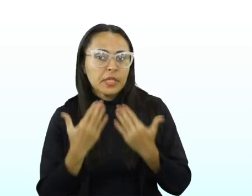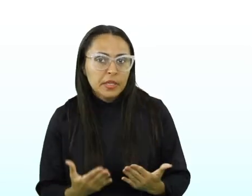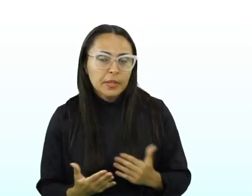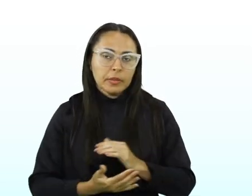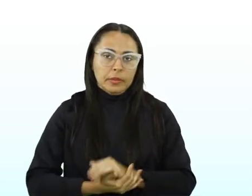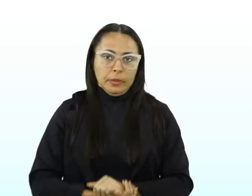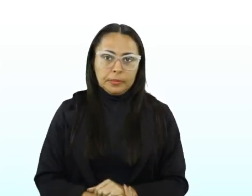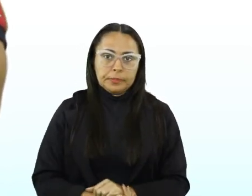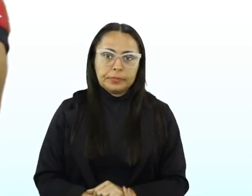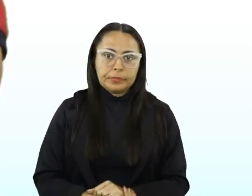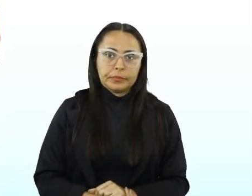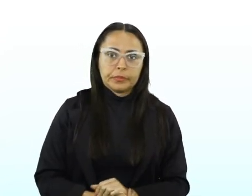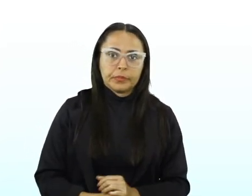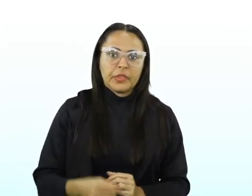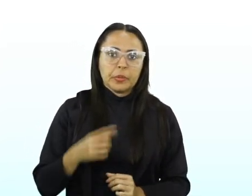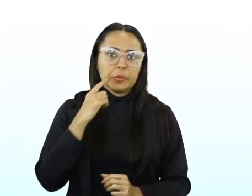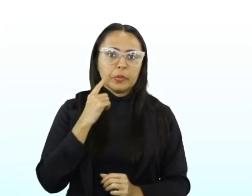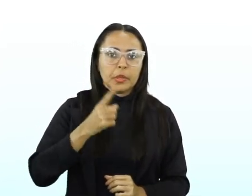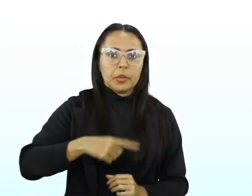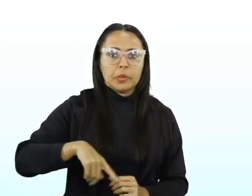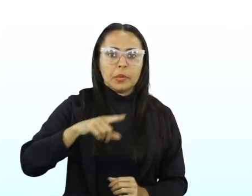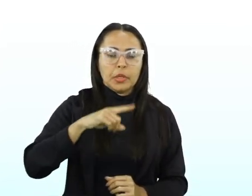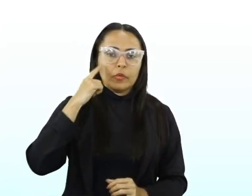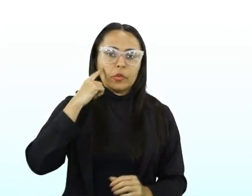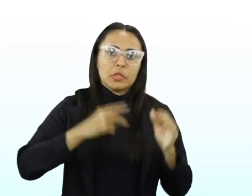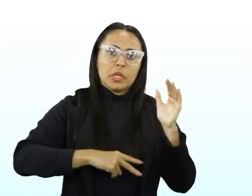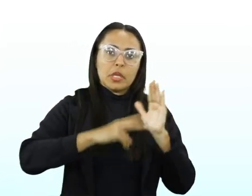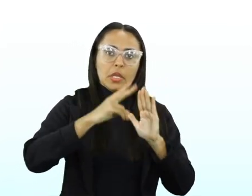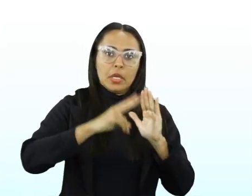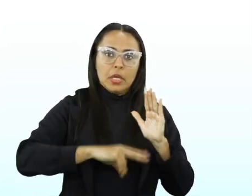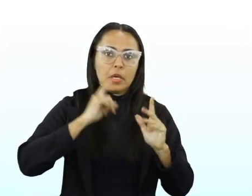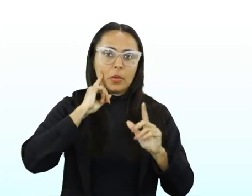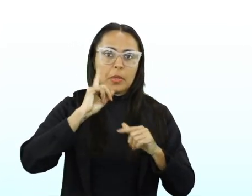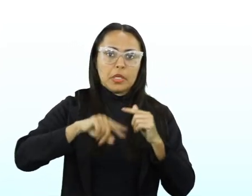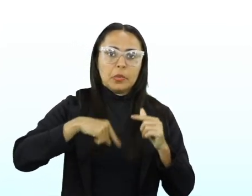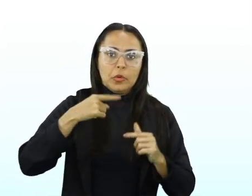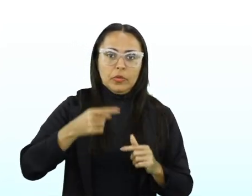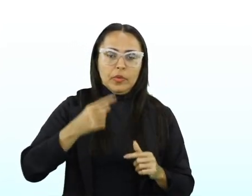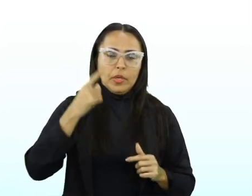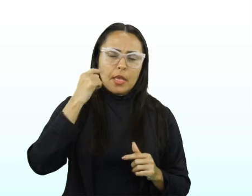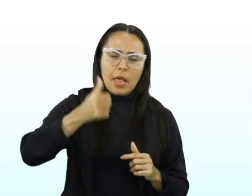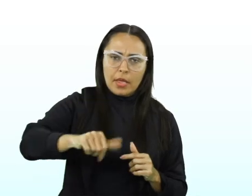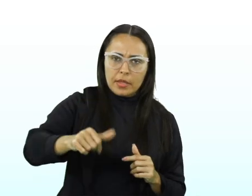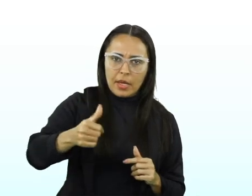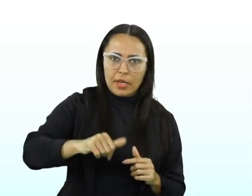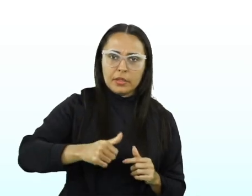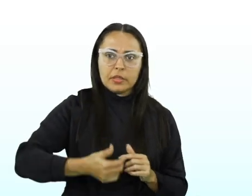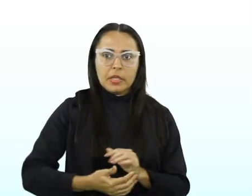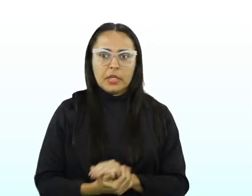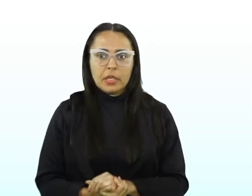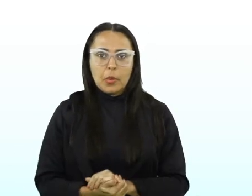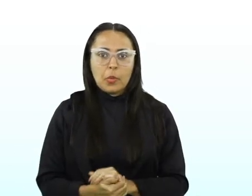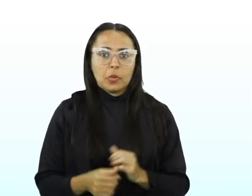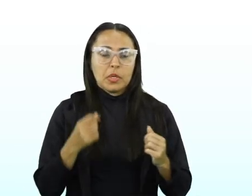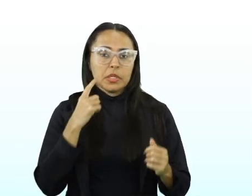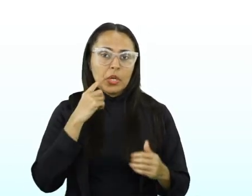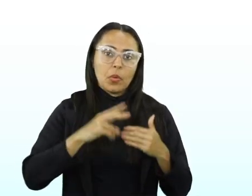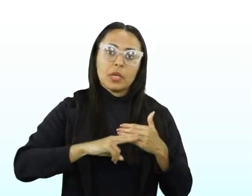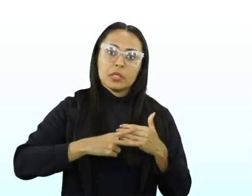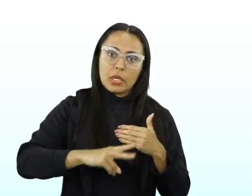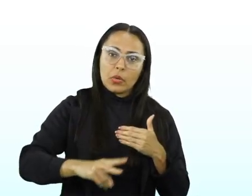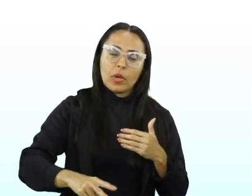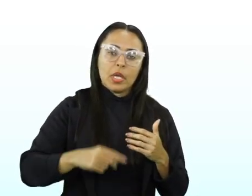Então, você primeiro lê o comando para saber o que ele vai pedir, para depois ir fazer análise do texto. Porque ele pode pedir uma sequência